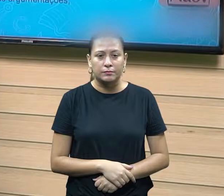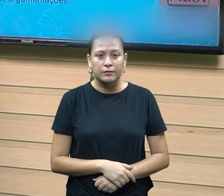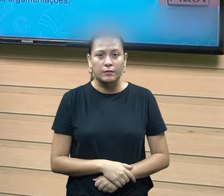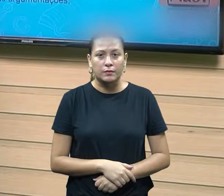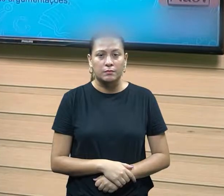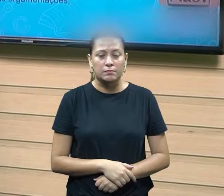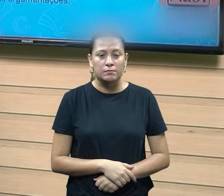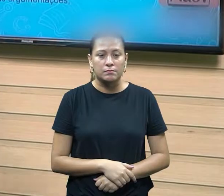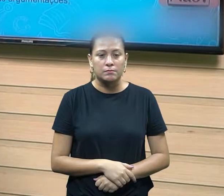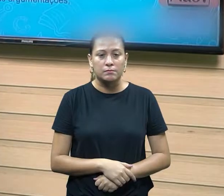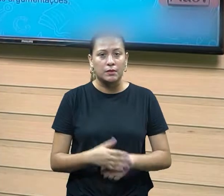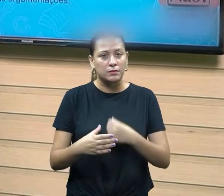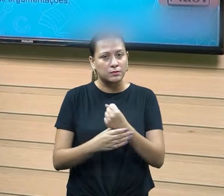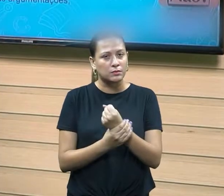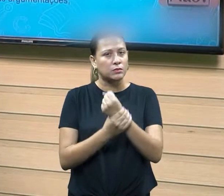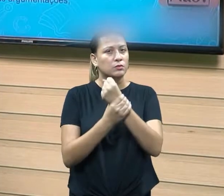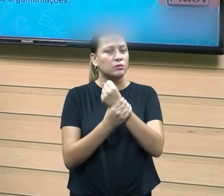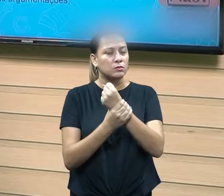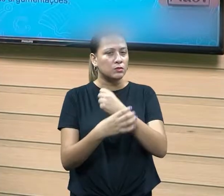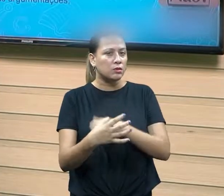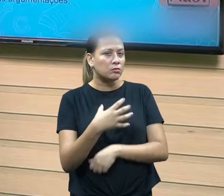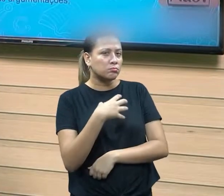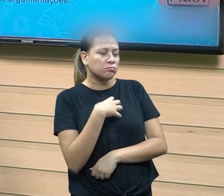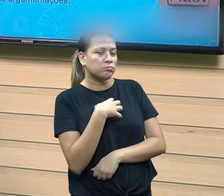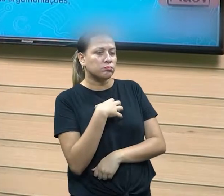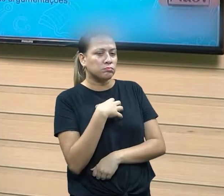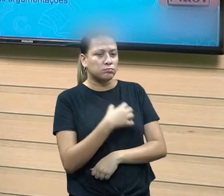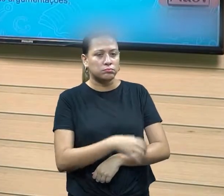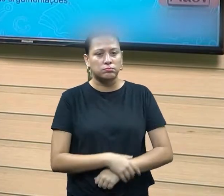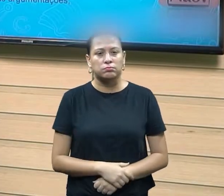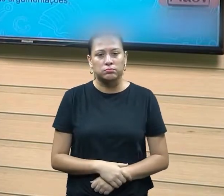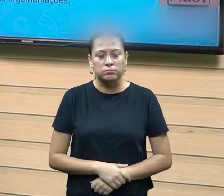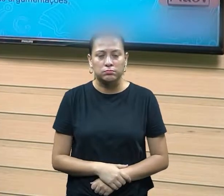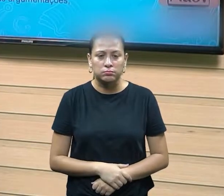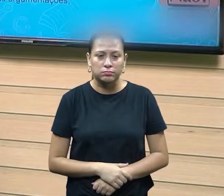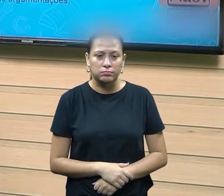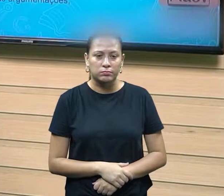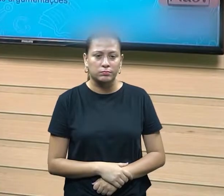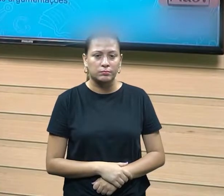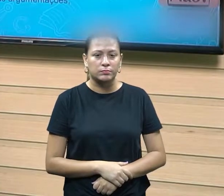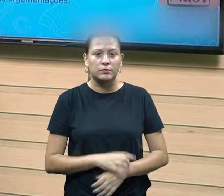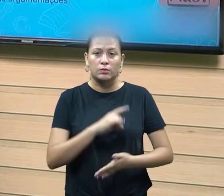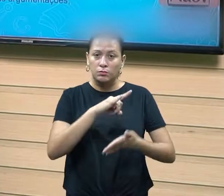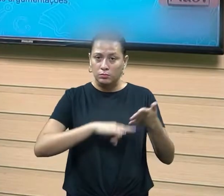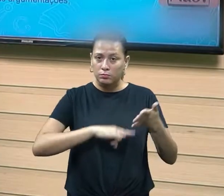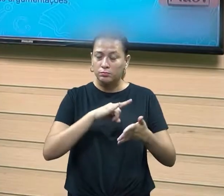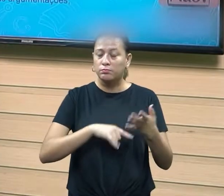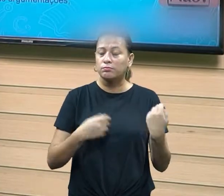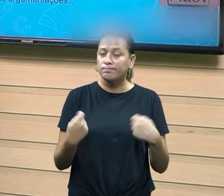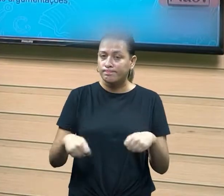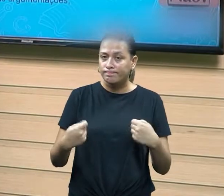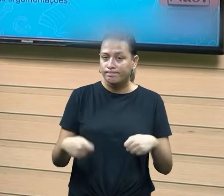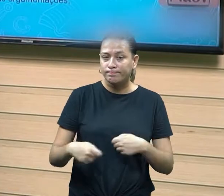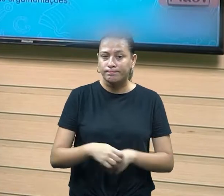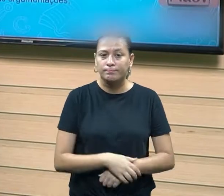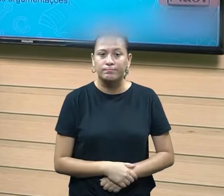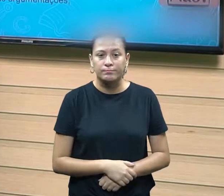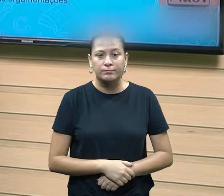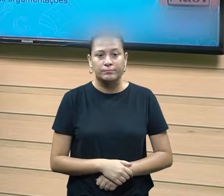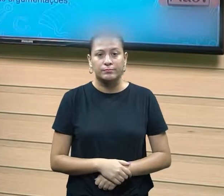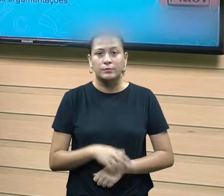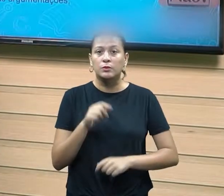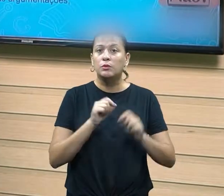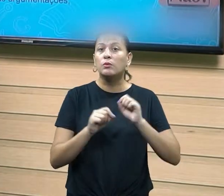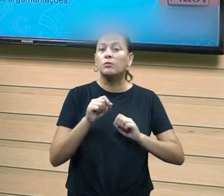certa segurança diante de situações que a gente vai fazer presente. Então, por isso, a questão dos documentos ela se faz muito necessário. Isso aí é ter